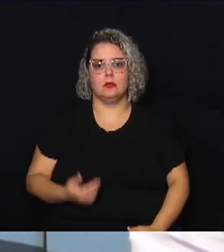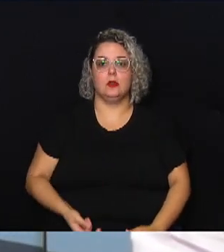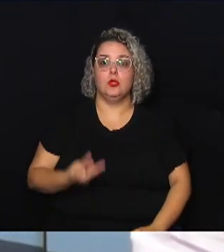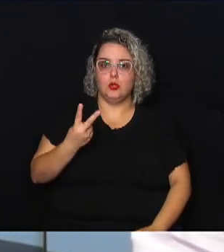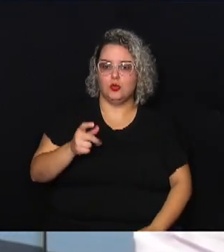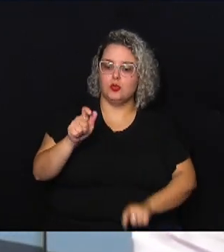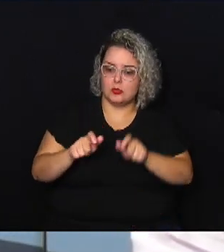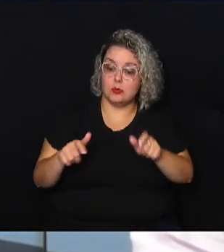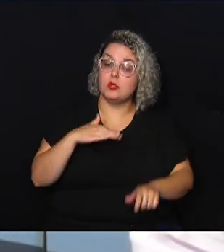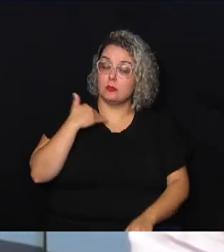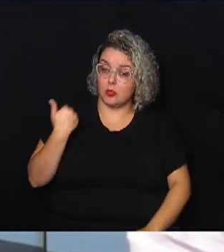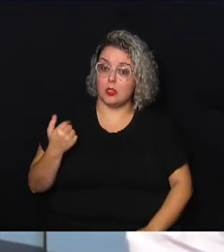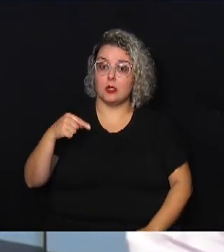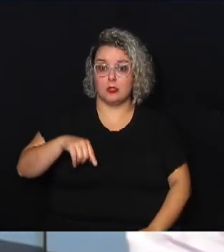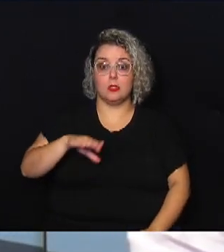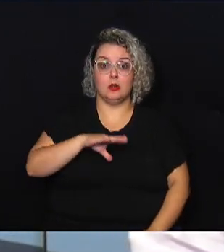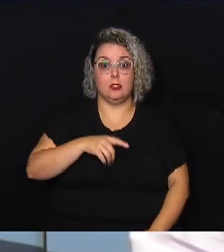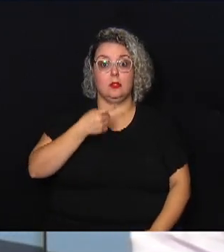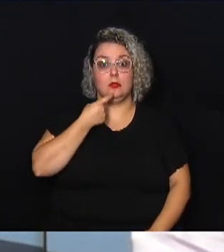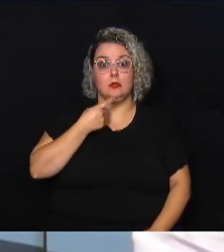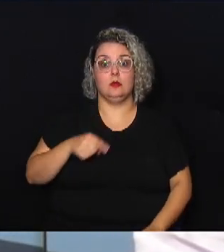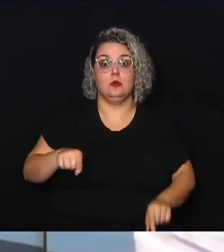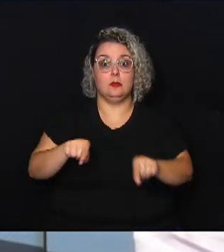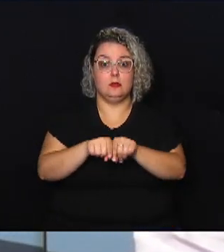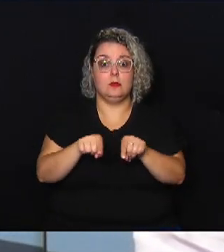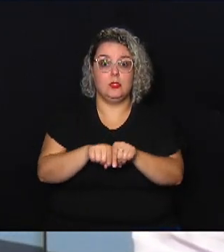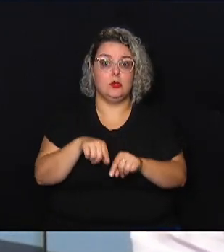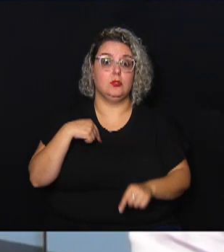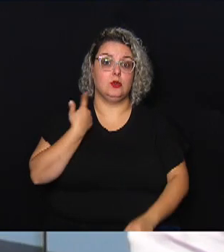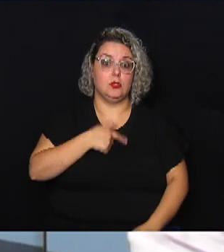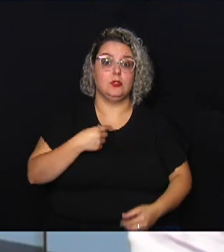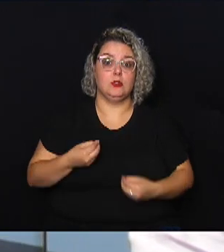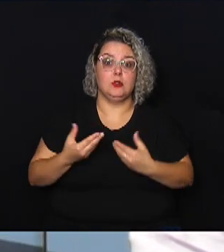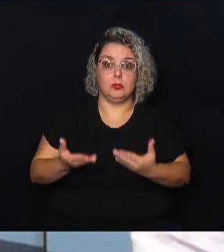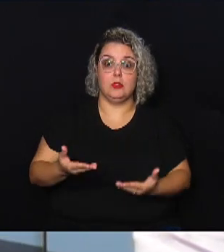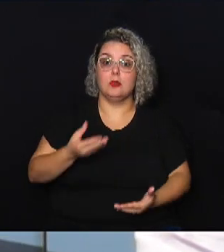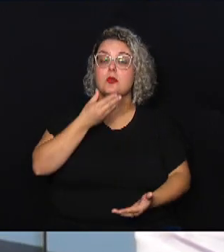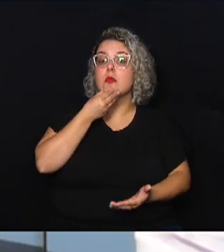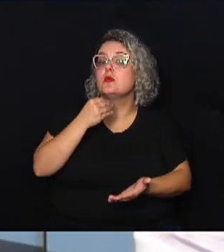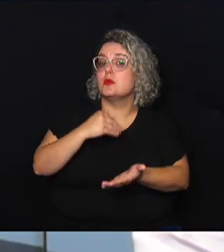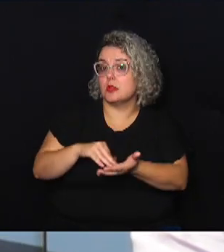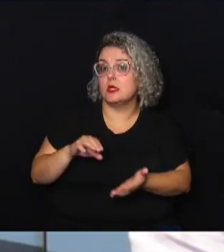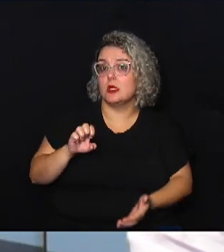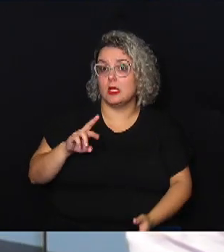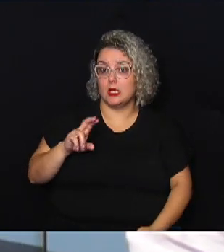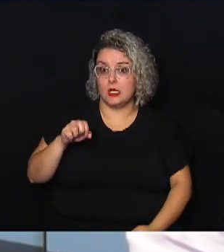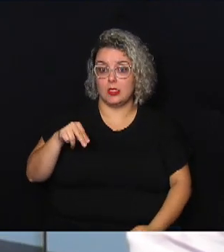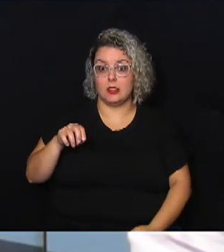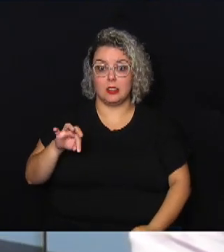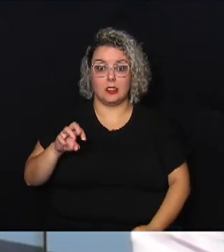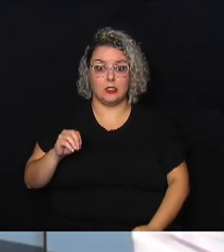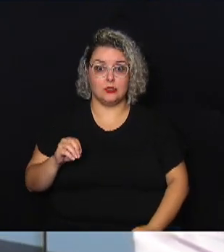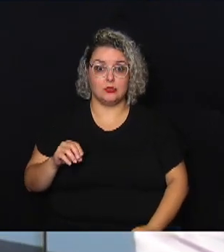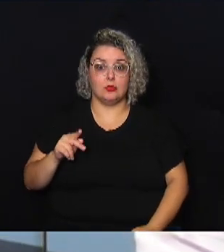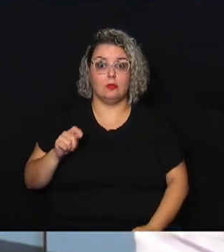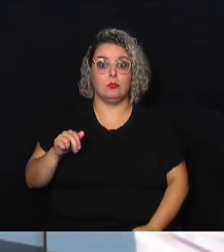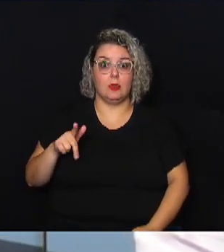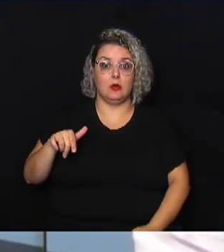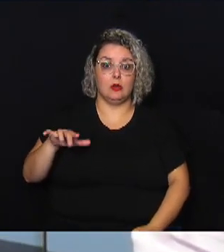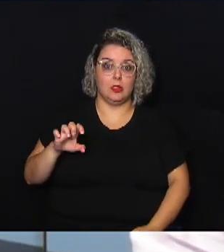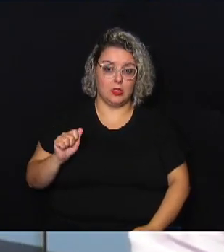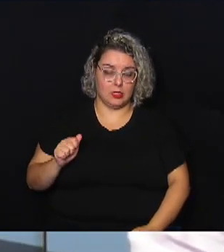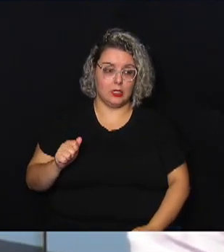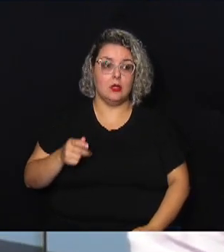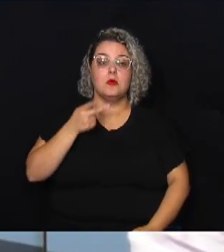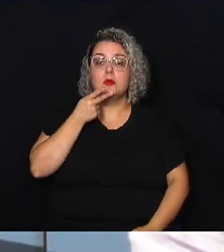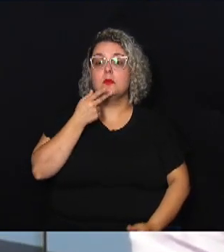Campinas. E eu quero, inclusive nós trouxemos aqui o secretário Ernesto Paulella para falar sobre a nossa comissão de